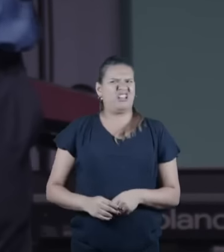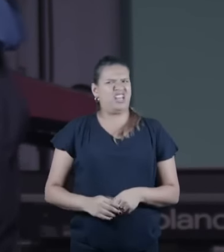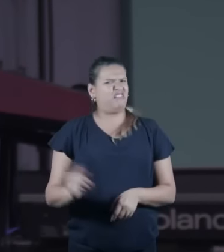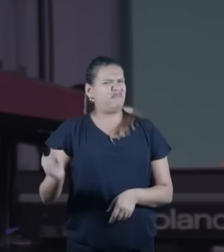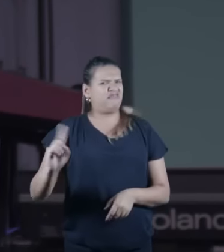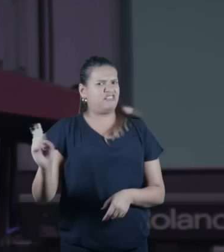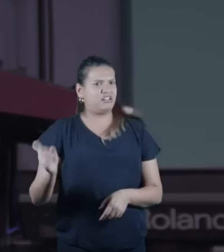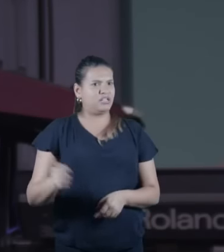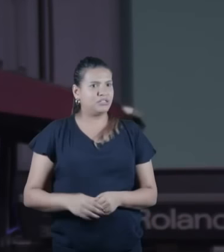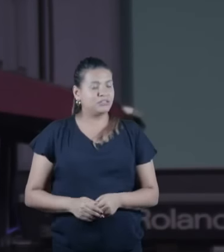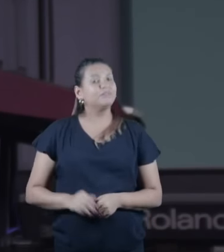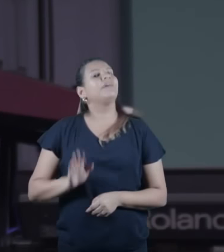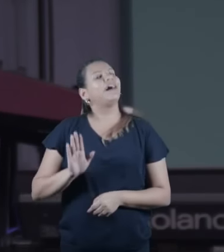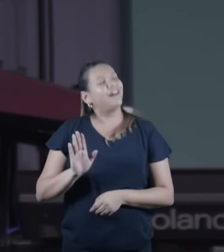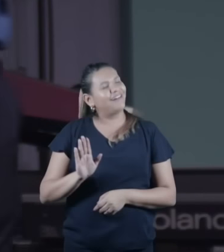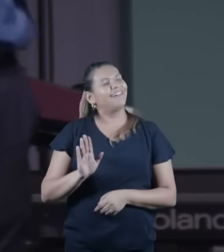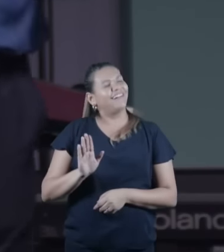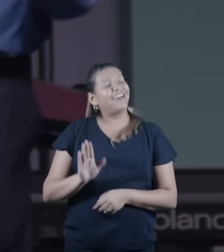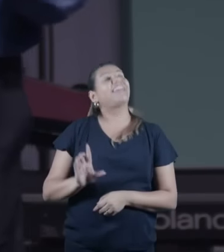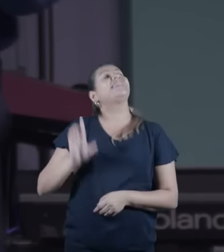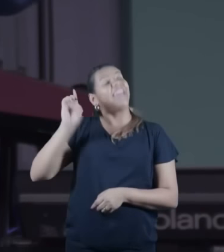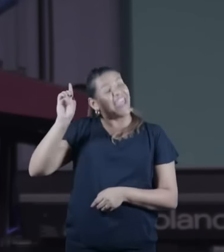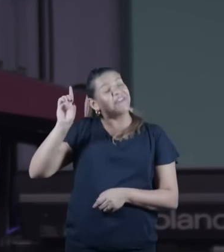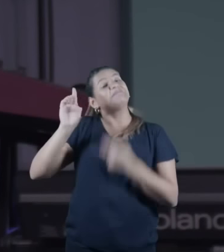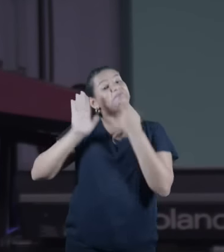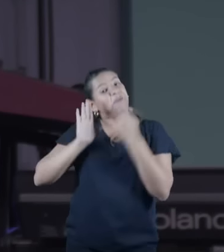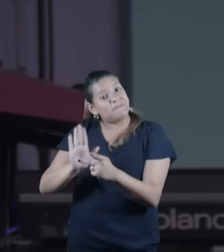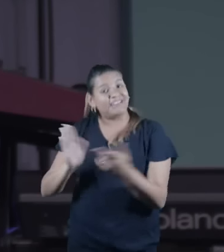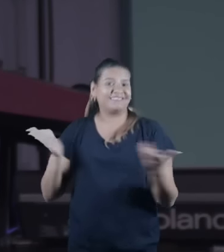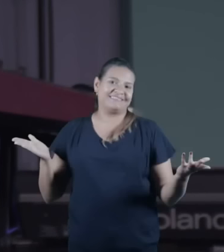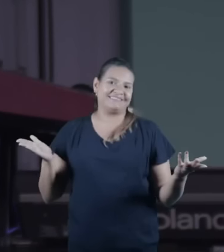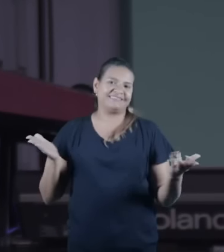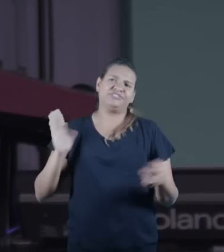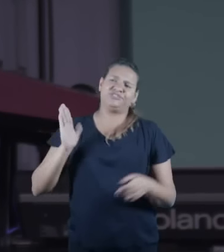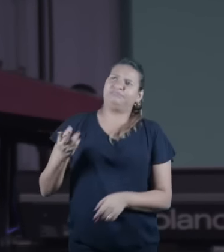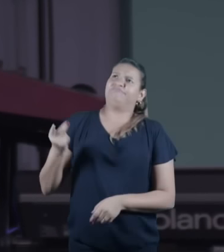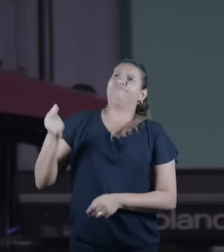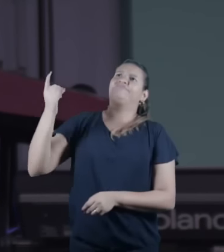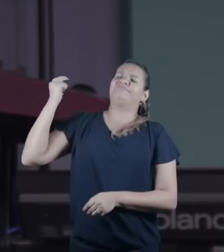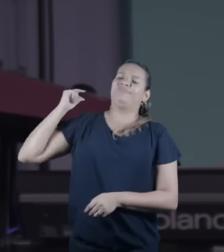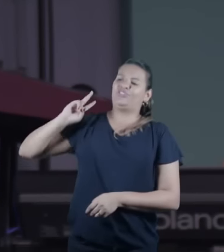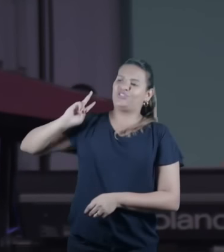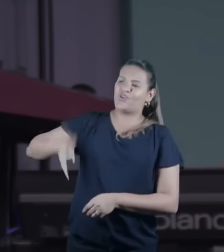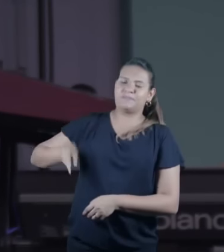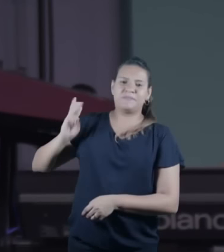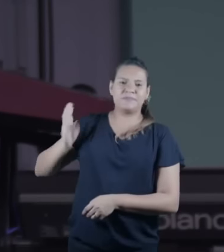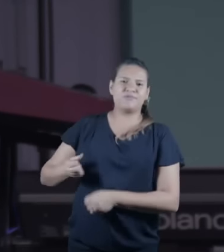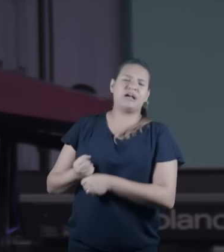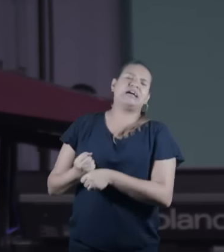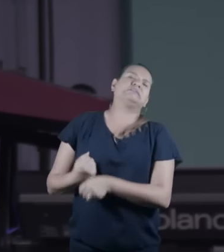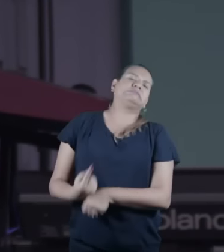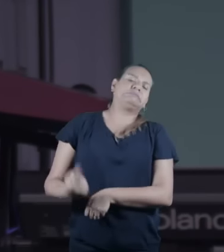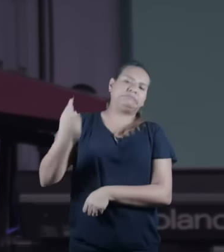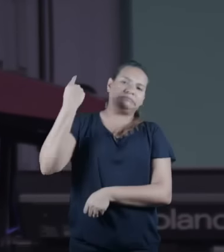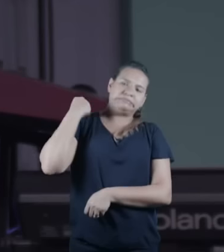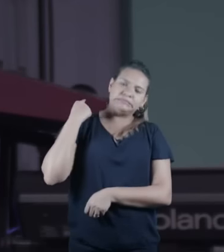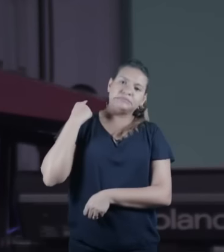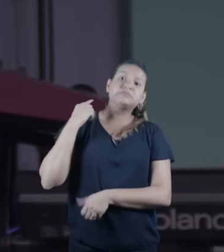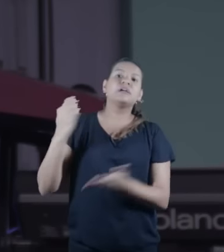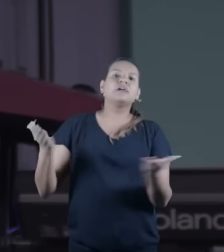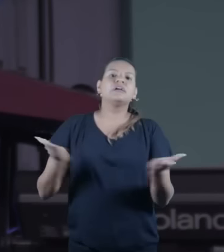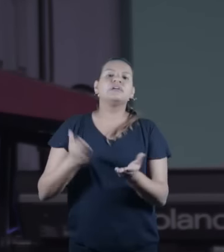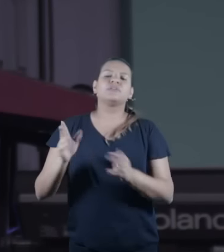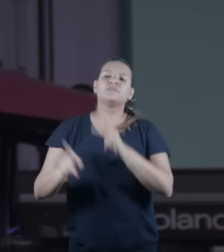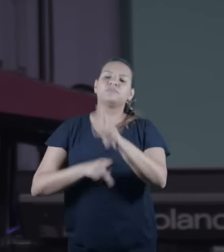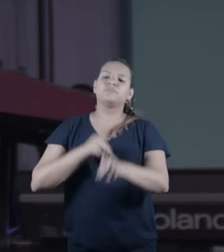Deus cumpre uma profecia de 2500 anos que ele fez através de Ezequiel e traz o povo de volta para